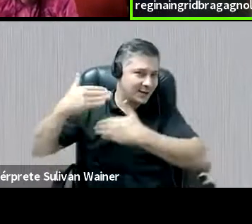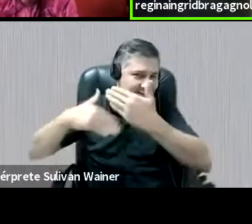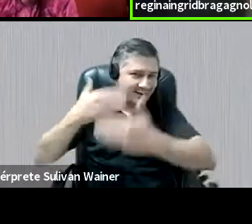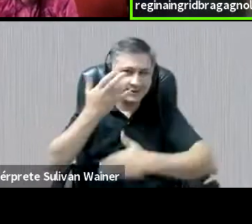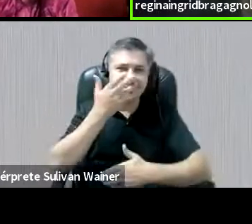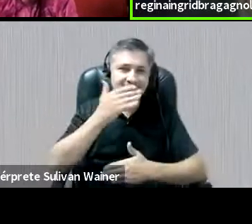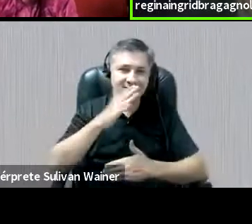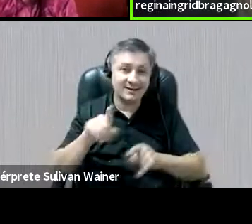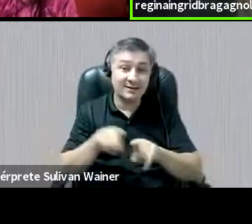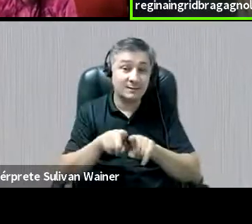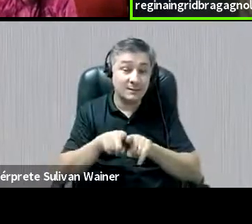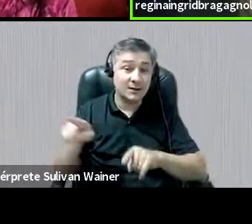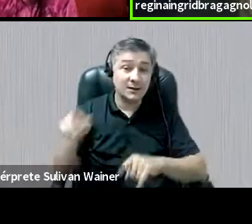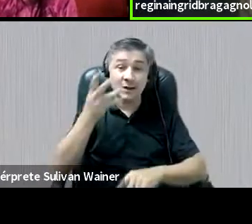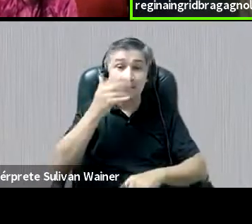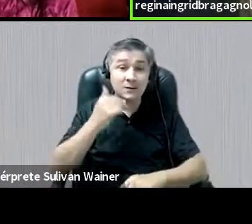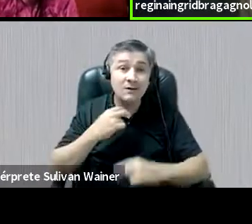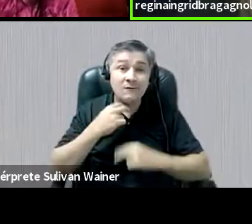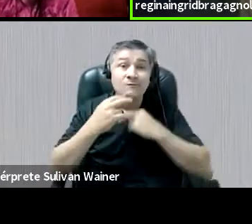um pouco da voz delas, né,